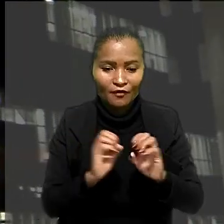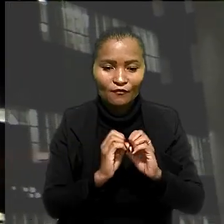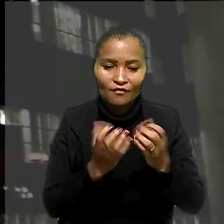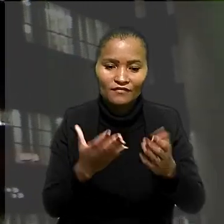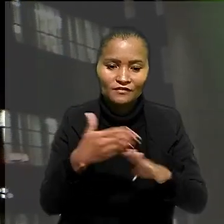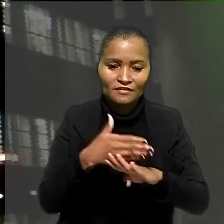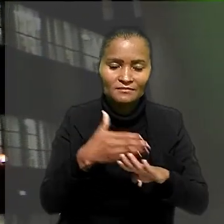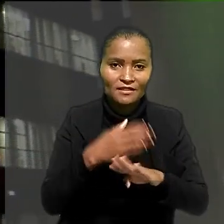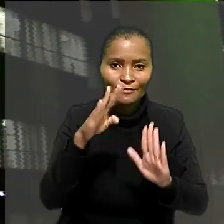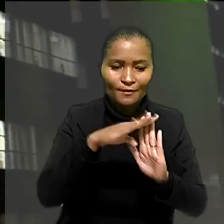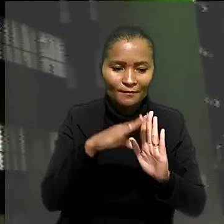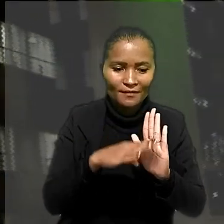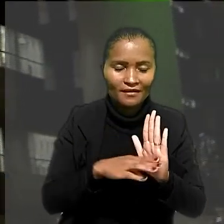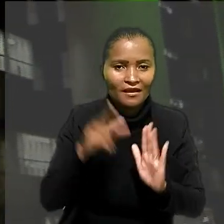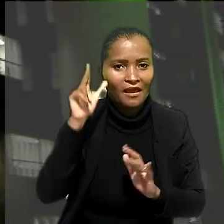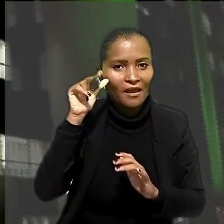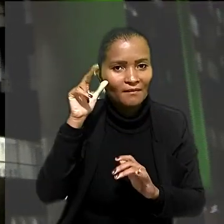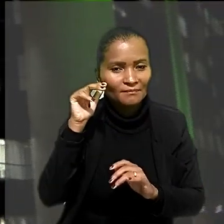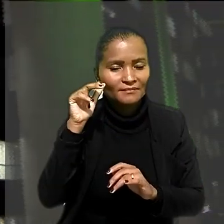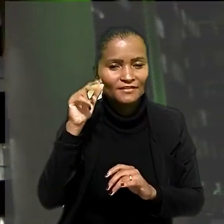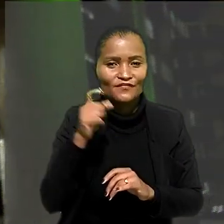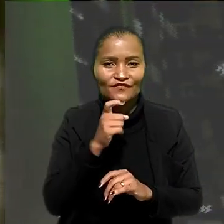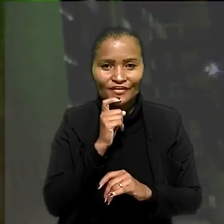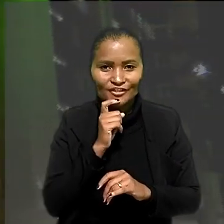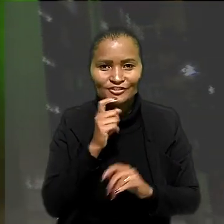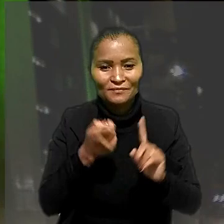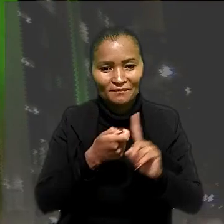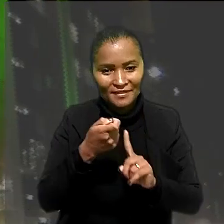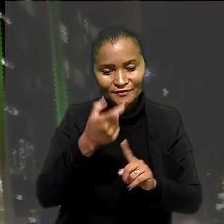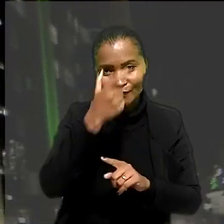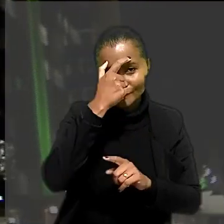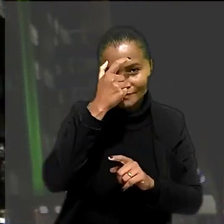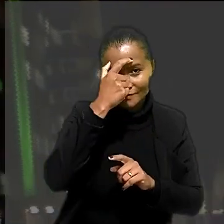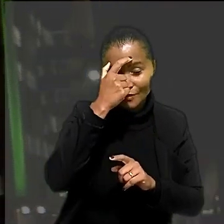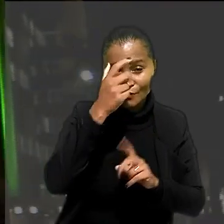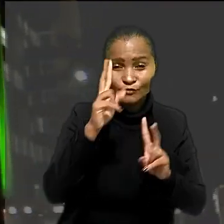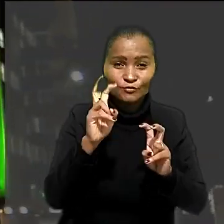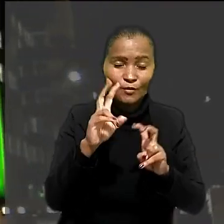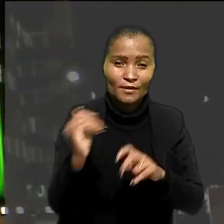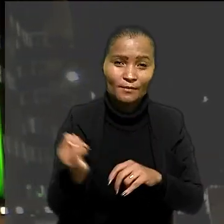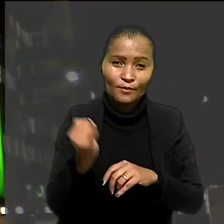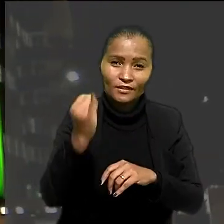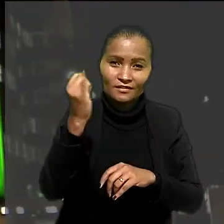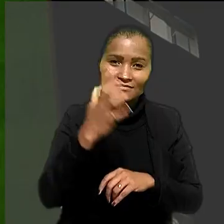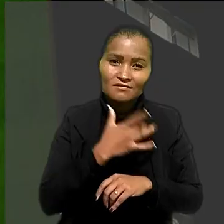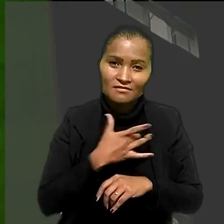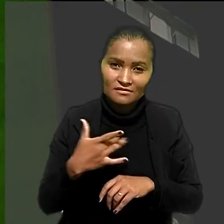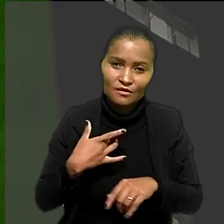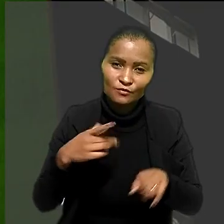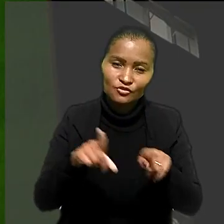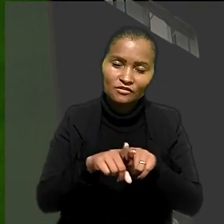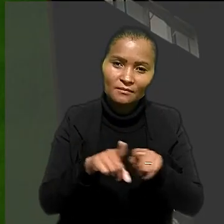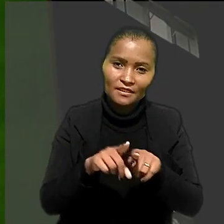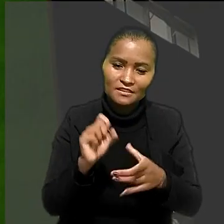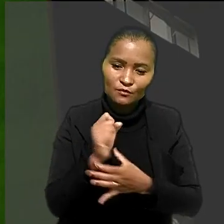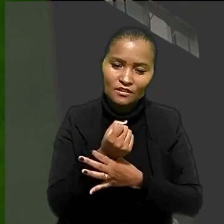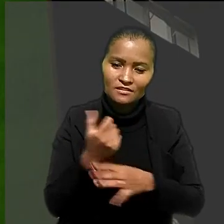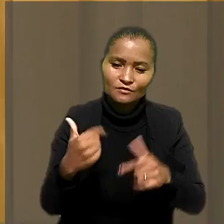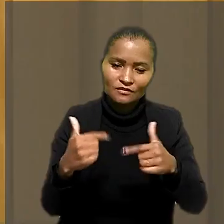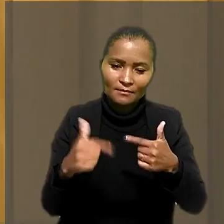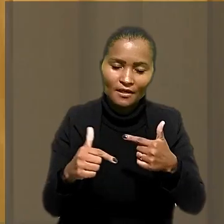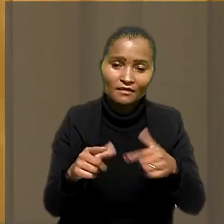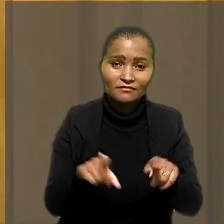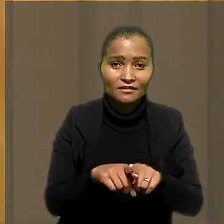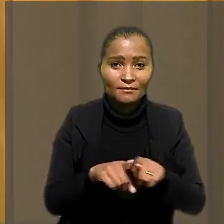evento faz parte da programação do Abril Verde, mês de conscientização sobre a importância da saúde e da segurança no trabalho.